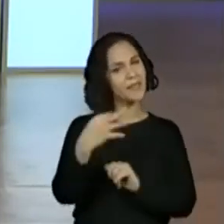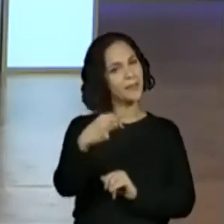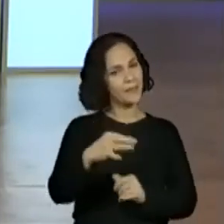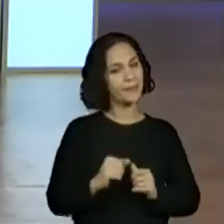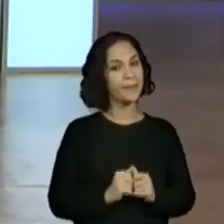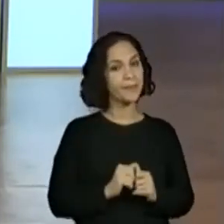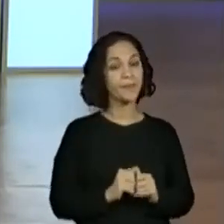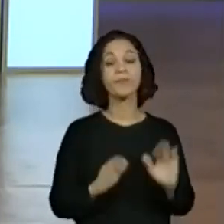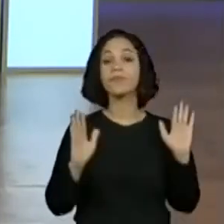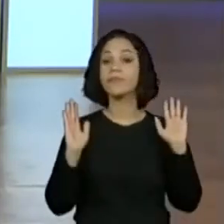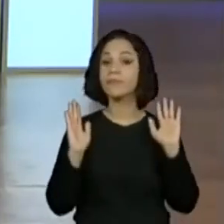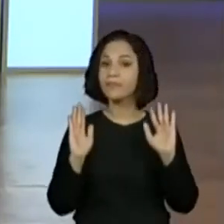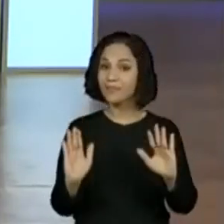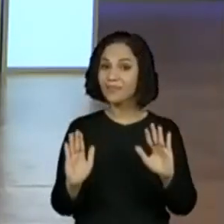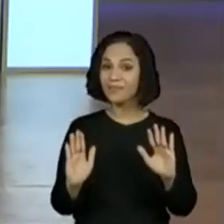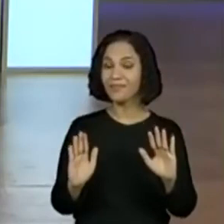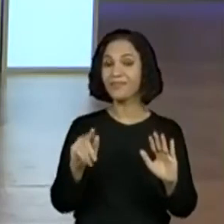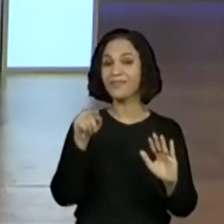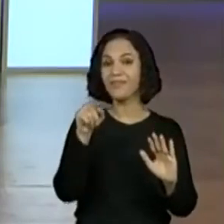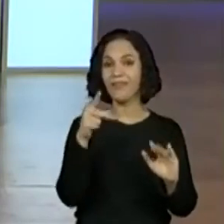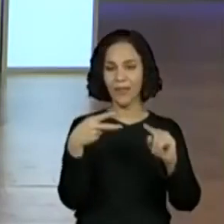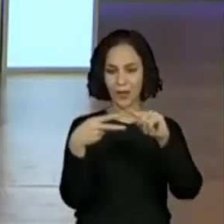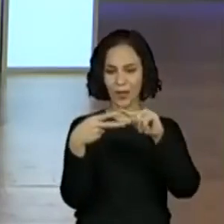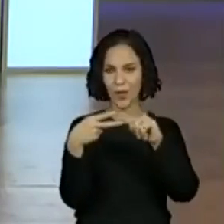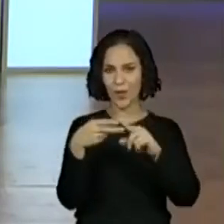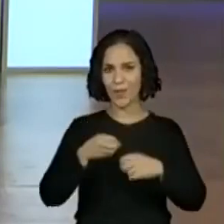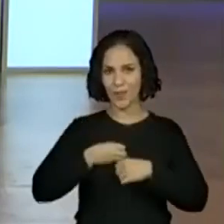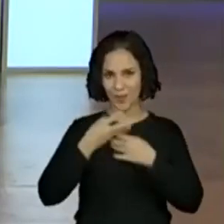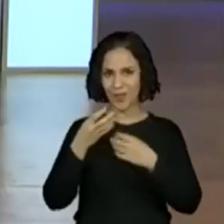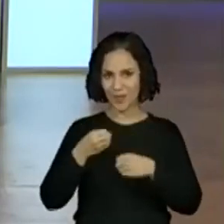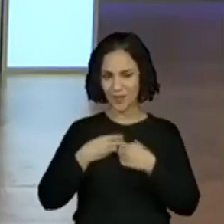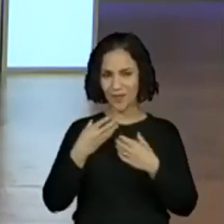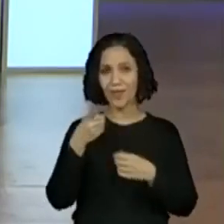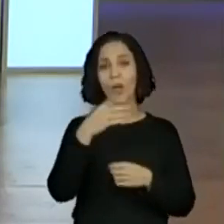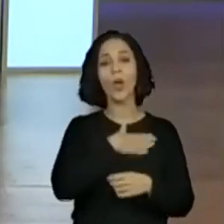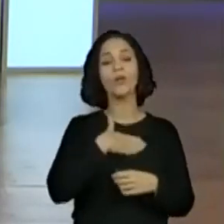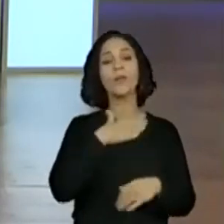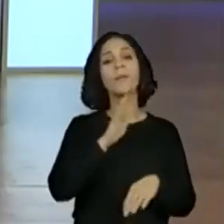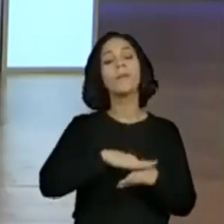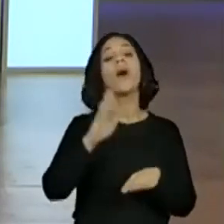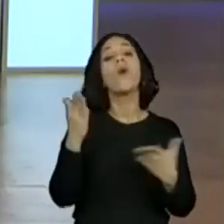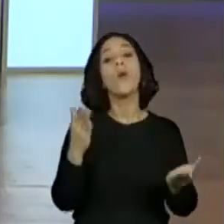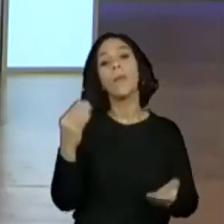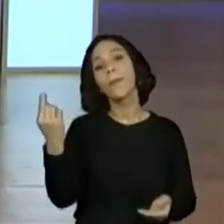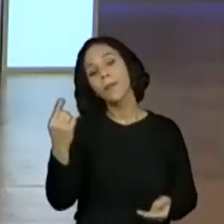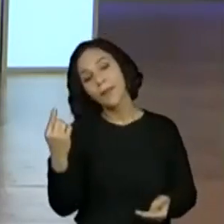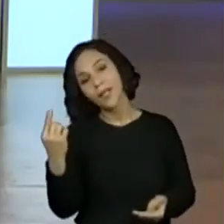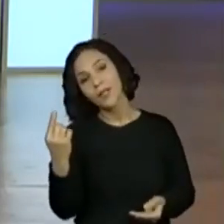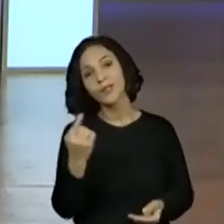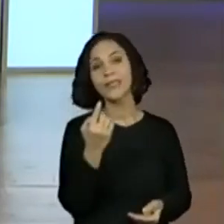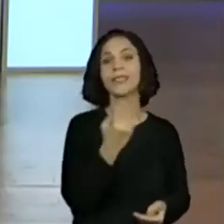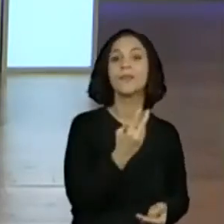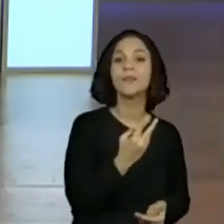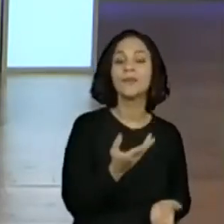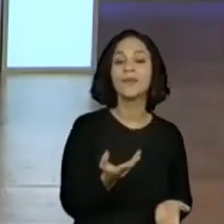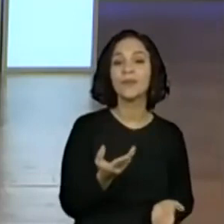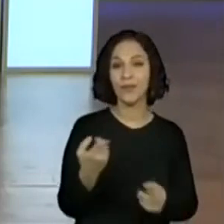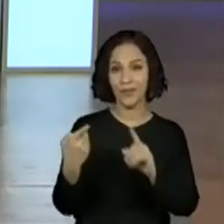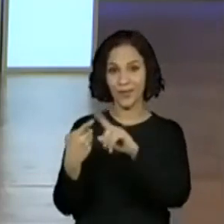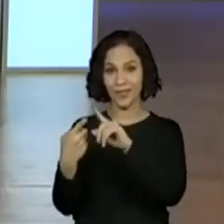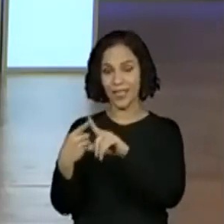Agora, com relação a esses dois poemas, qual que vocês gostaram mais? Do Olavo Bilac